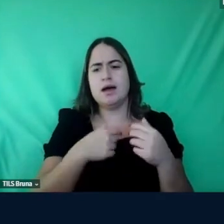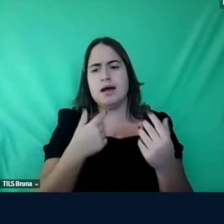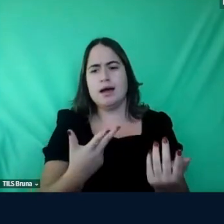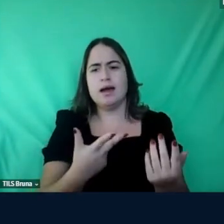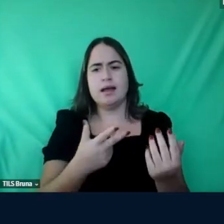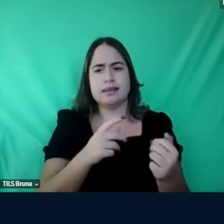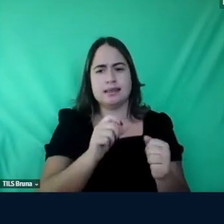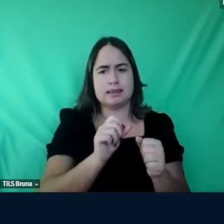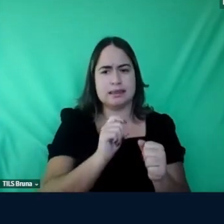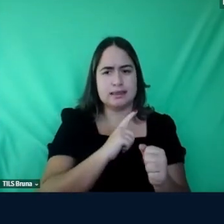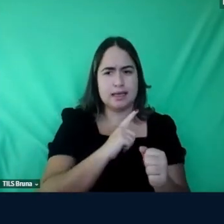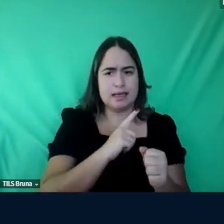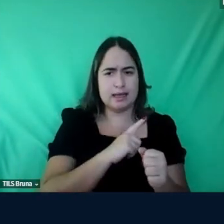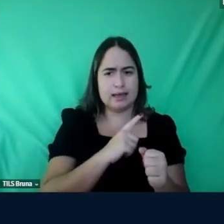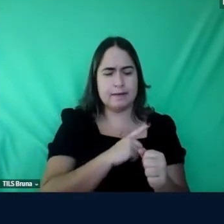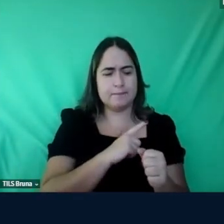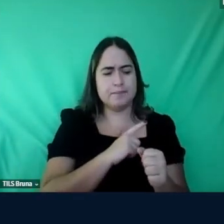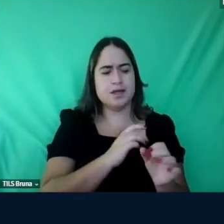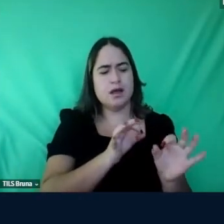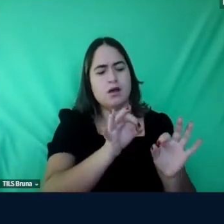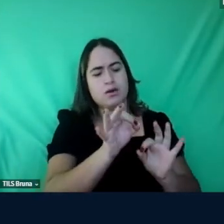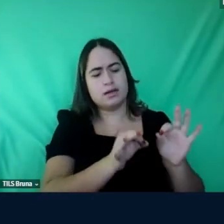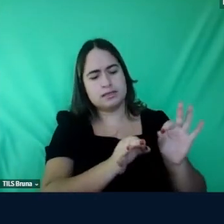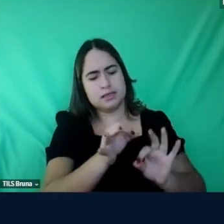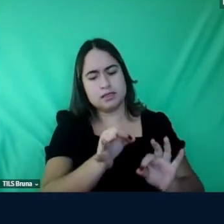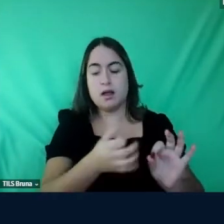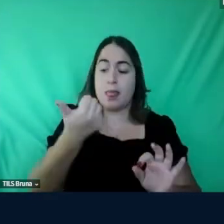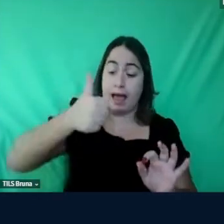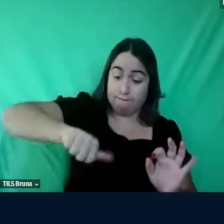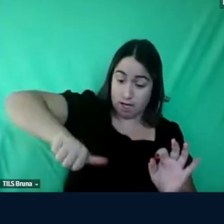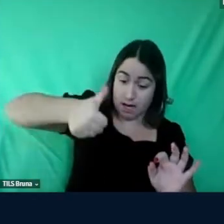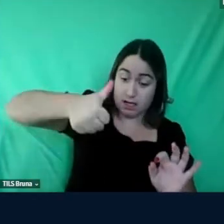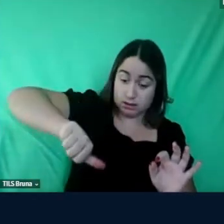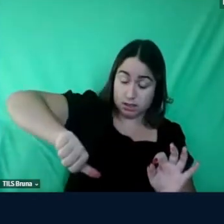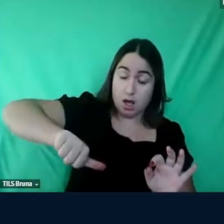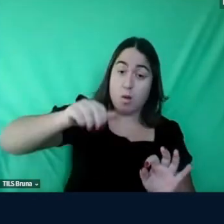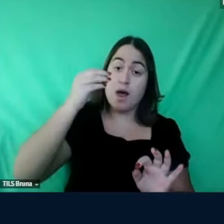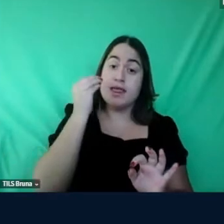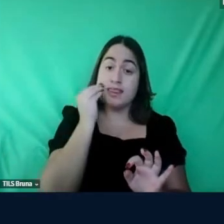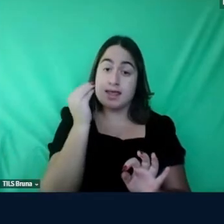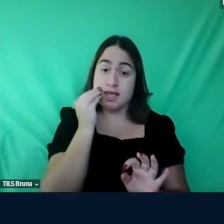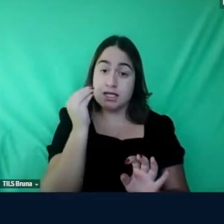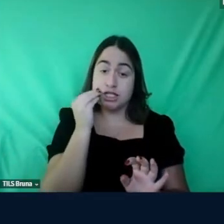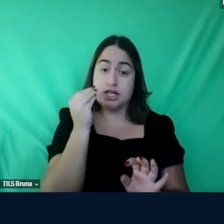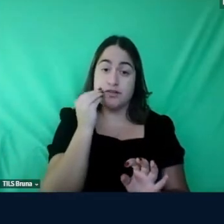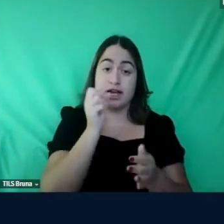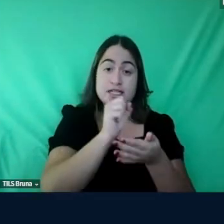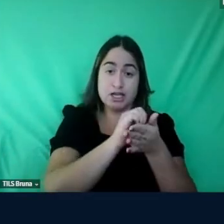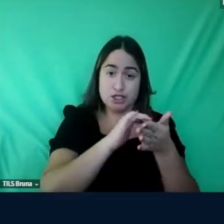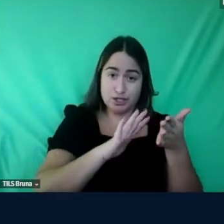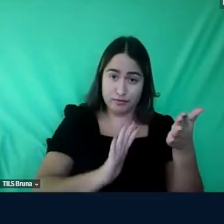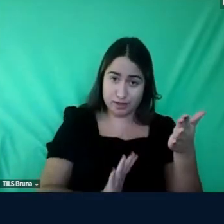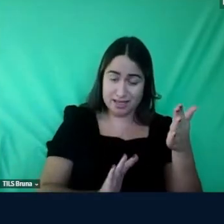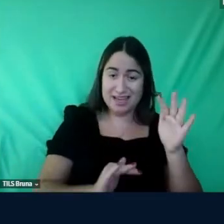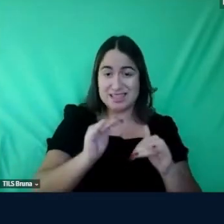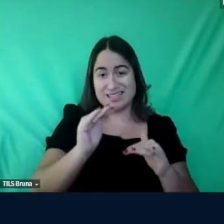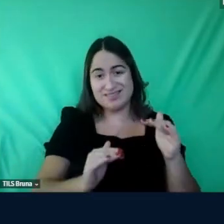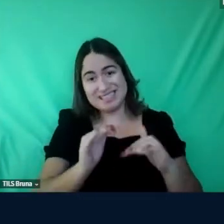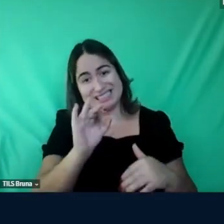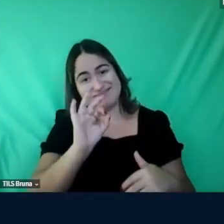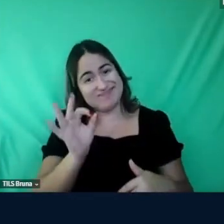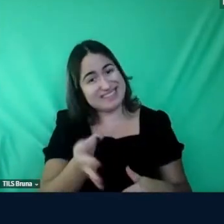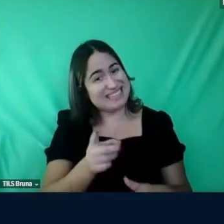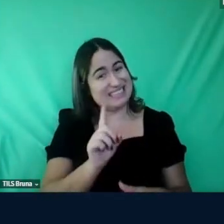as acomodações no instrumento avaliativo a tentativa de trazer atividades que às vezes não deram certo